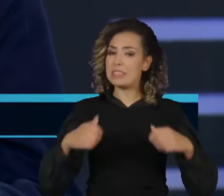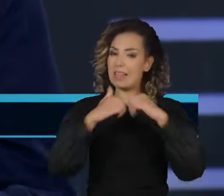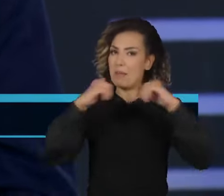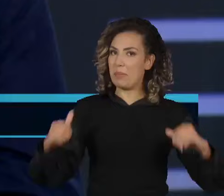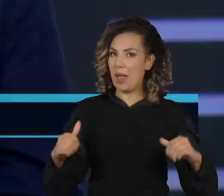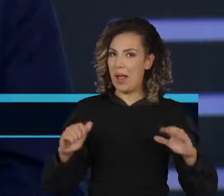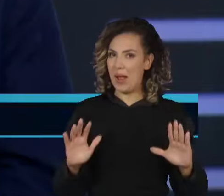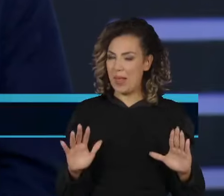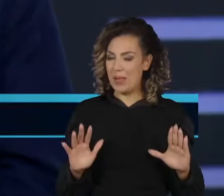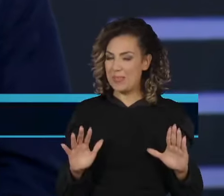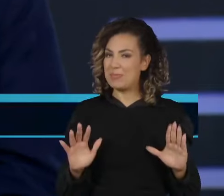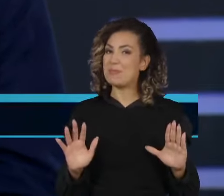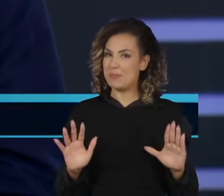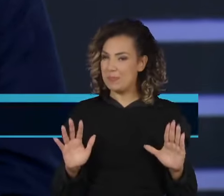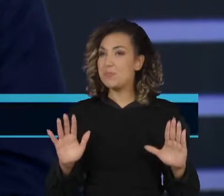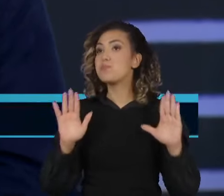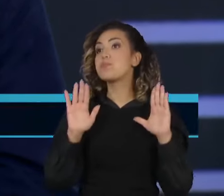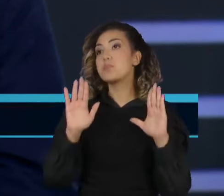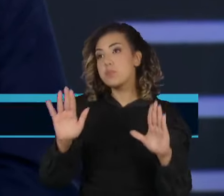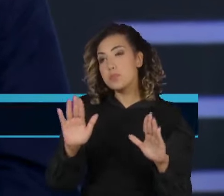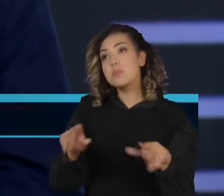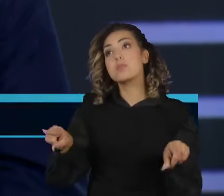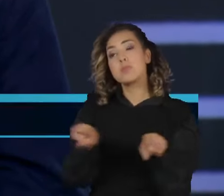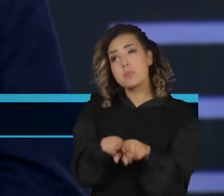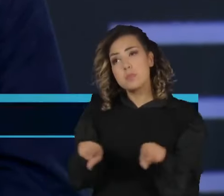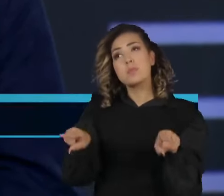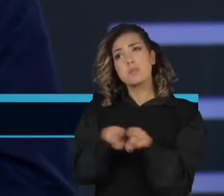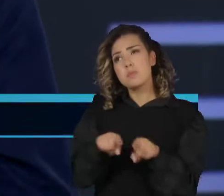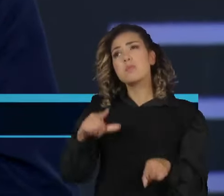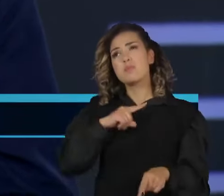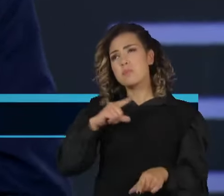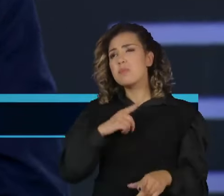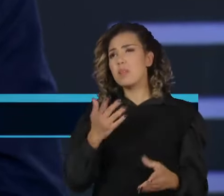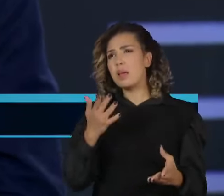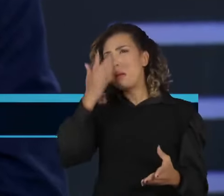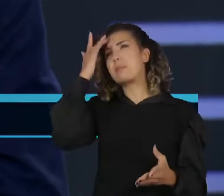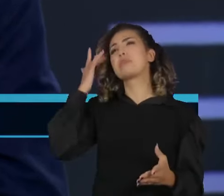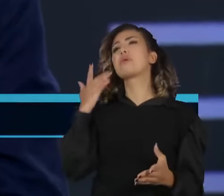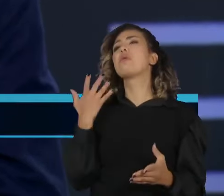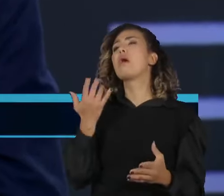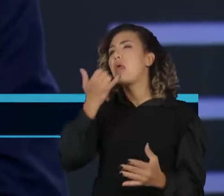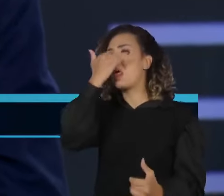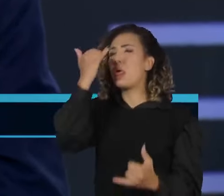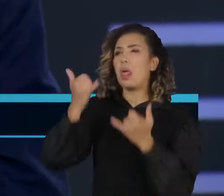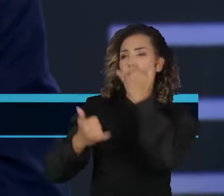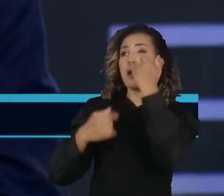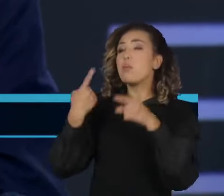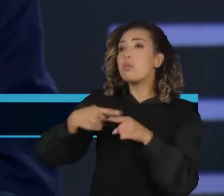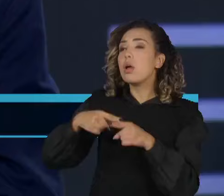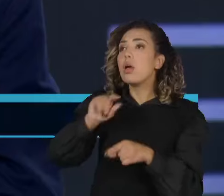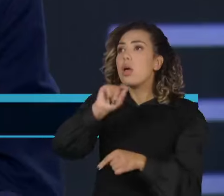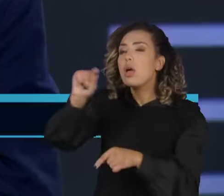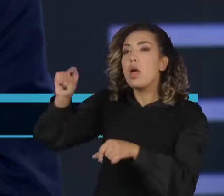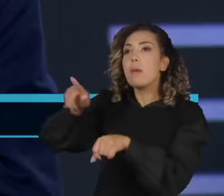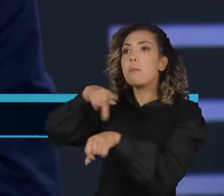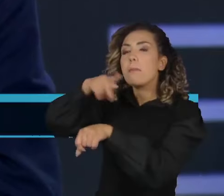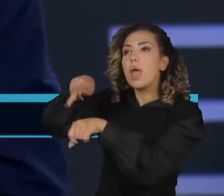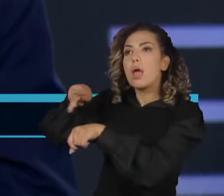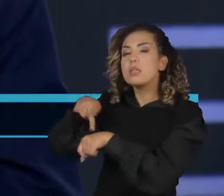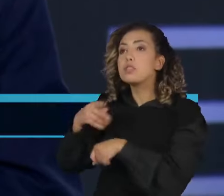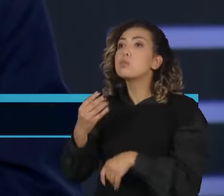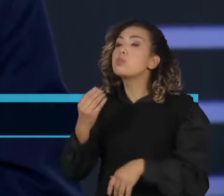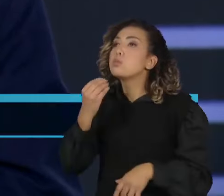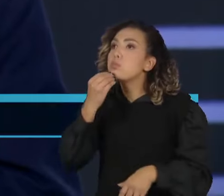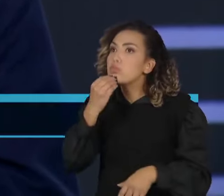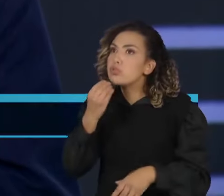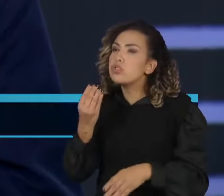existe uma hipocrisia internacional generalizada, que os países que poderiam fazer alguma coisa para exigir um cessar-fogo